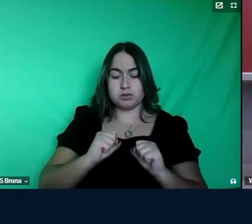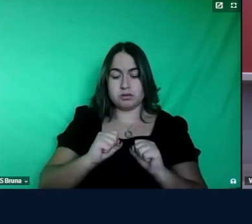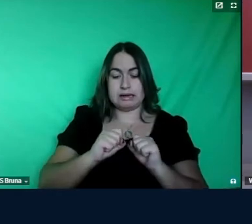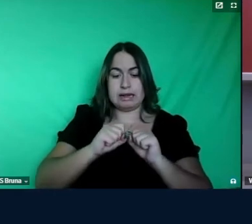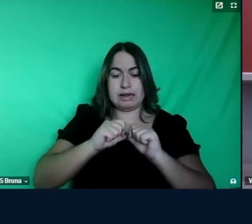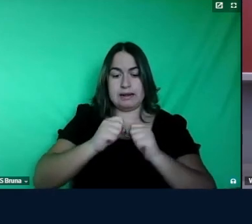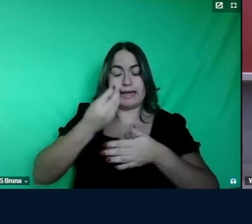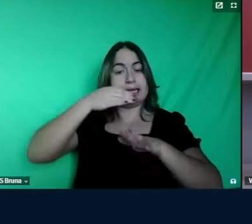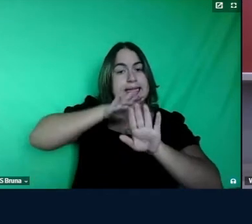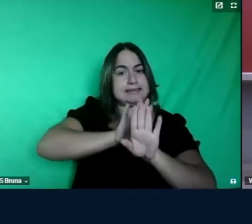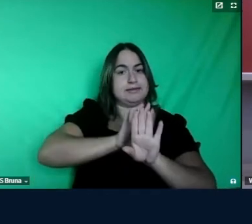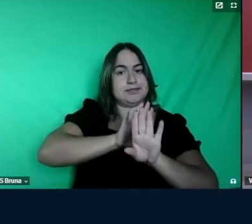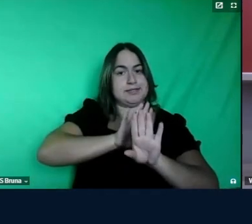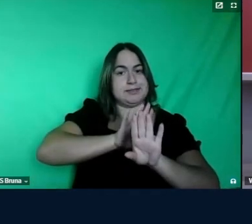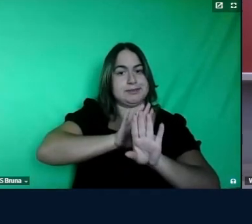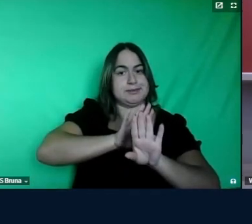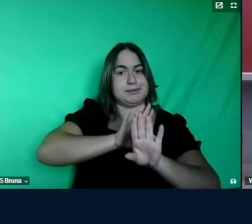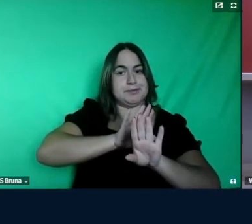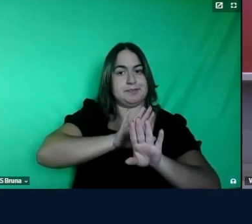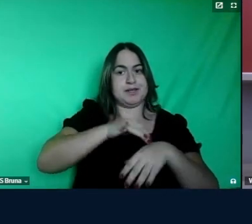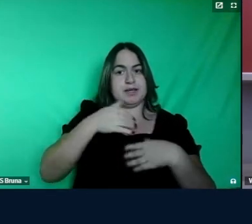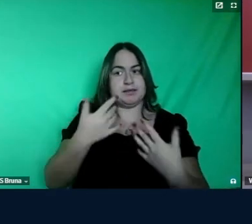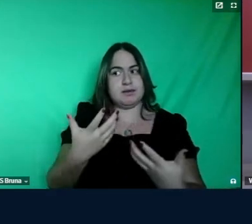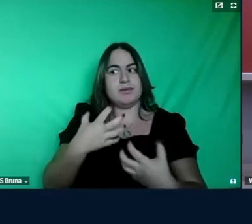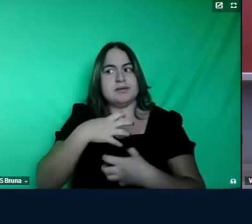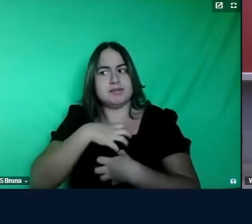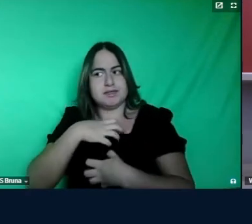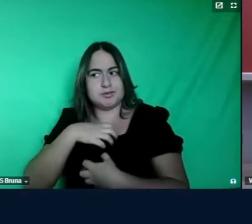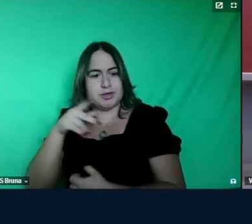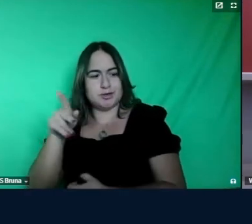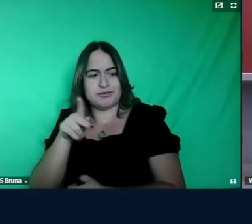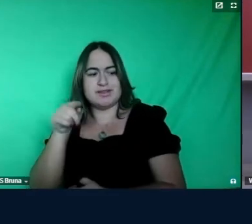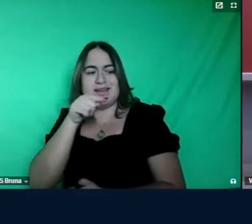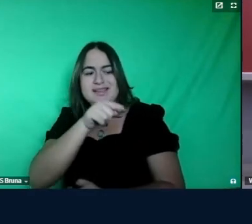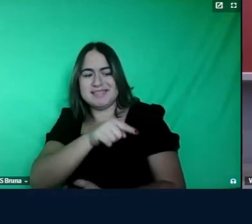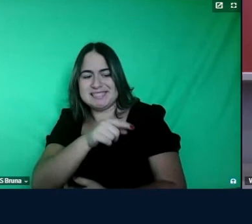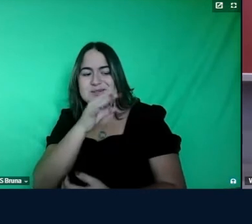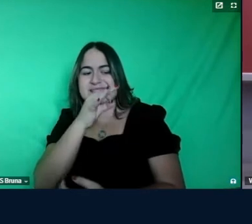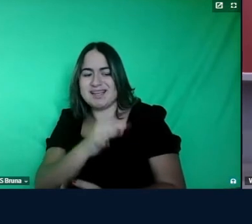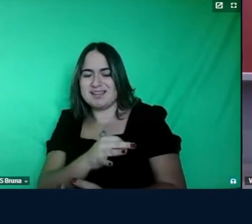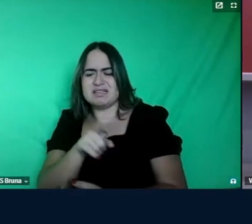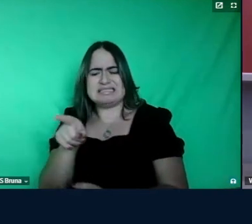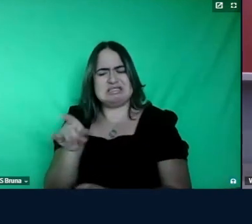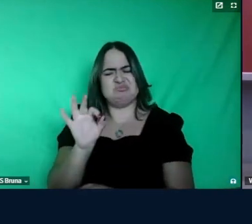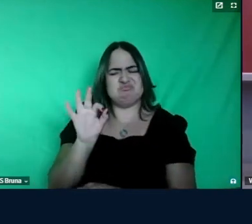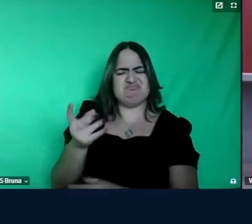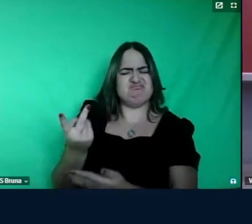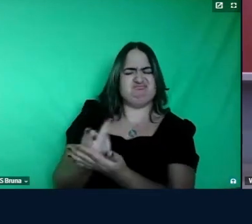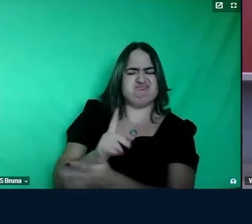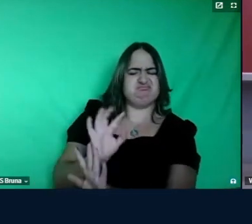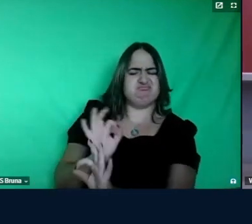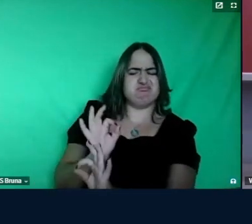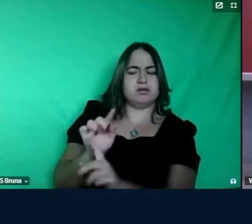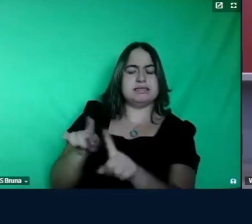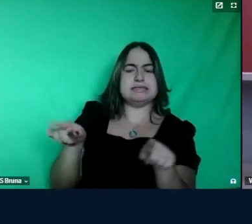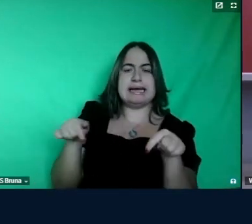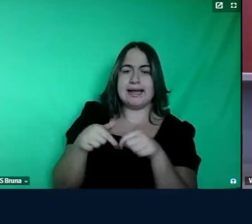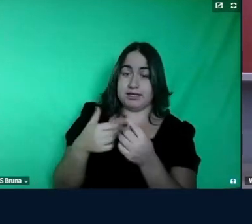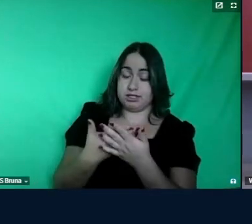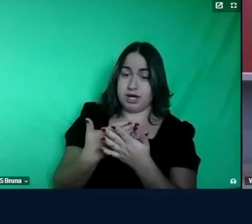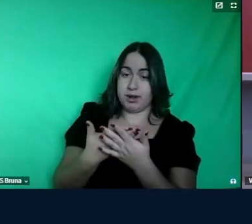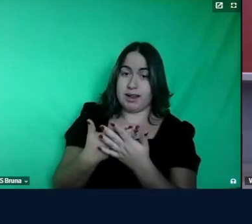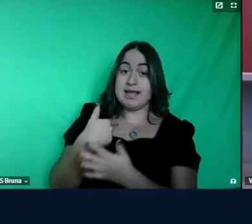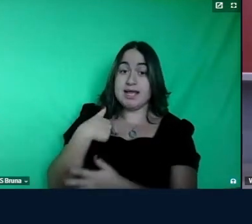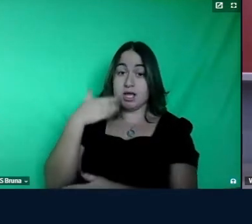aquela o feeling do professor isso aqui funciona isso aqui não em sala de aula né eu